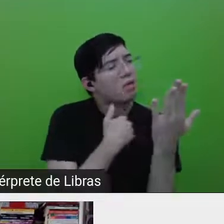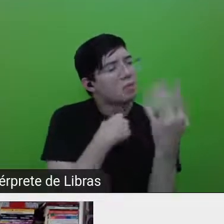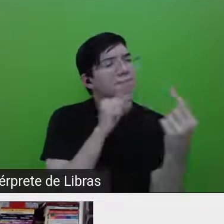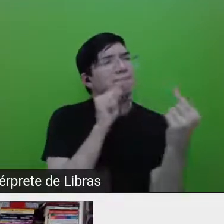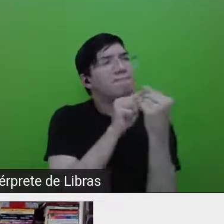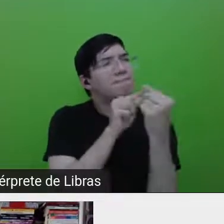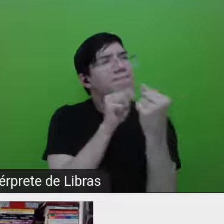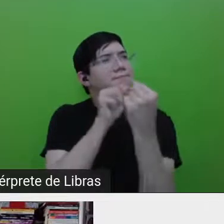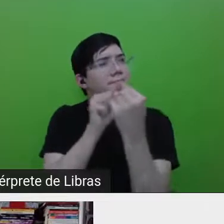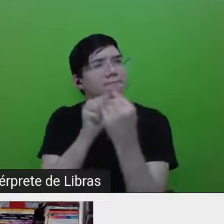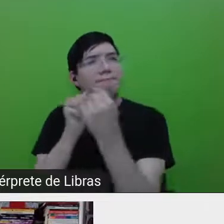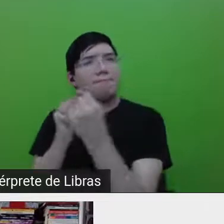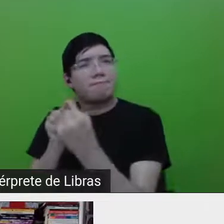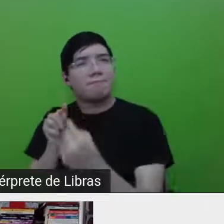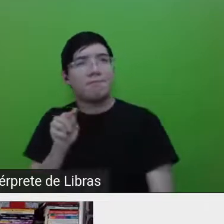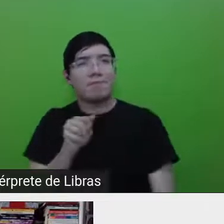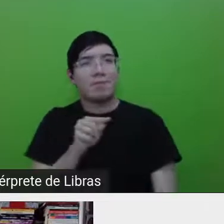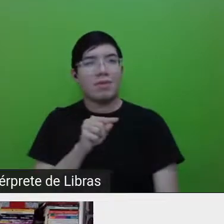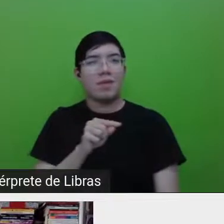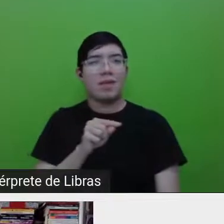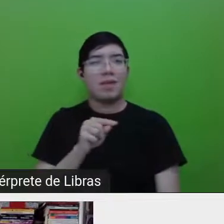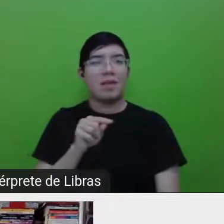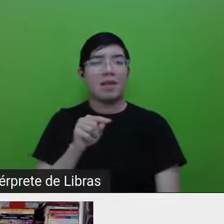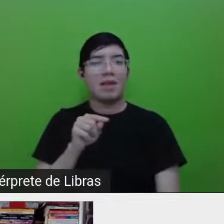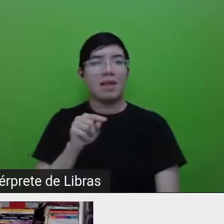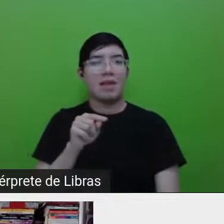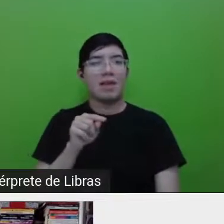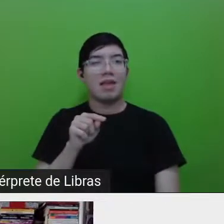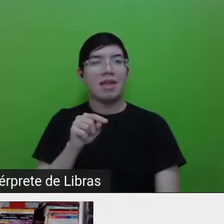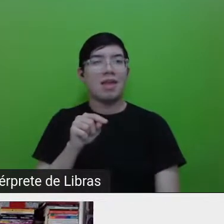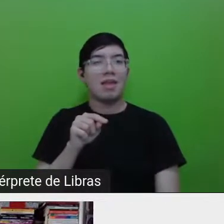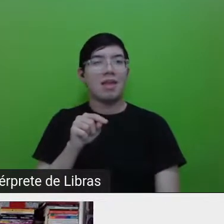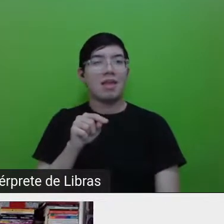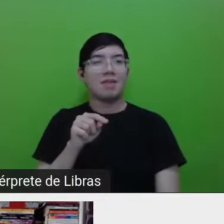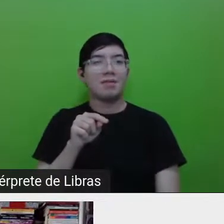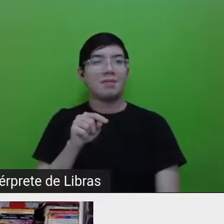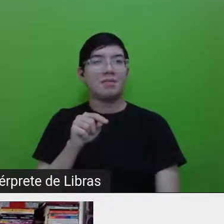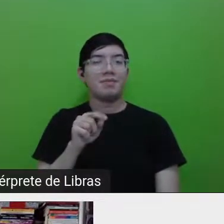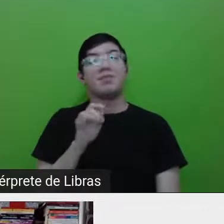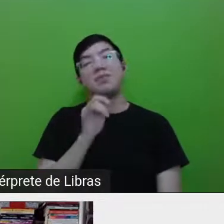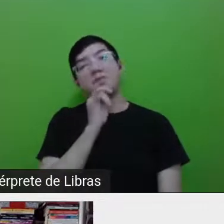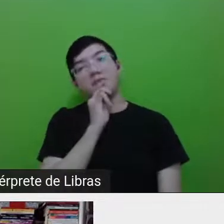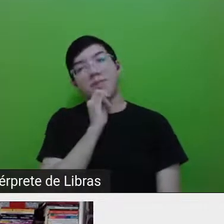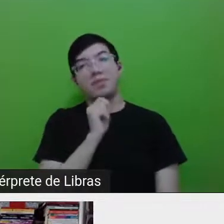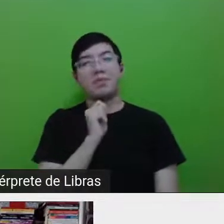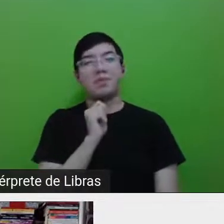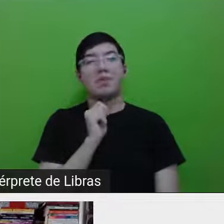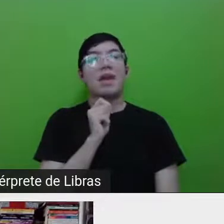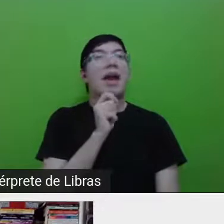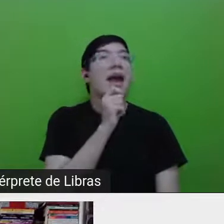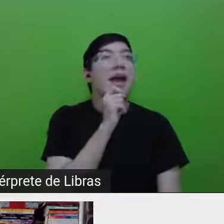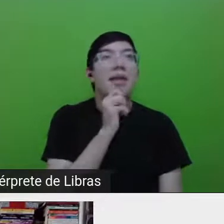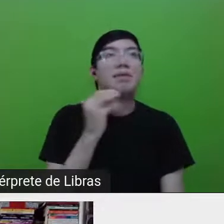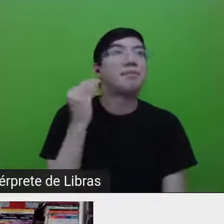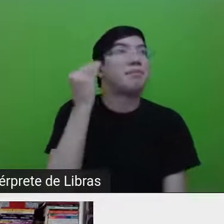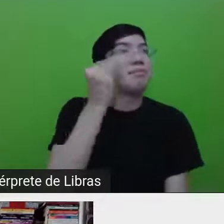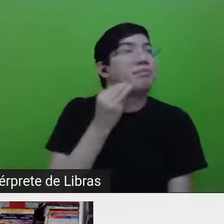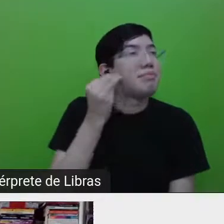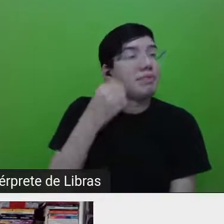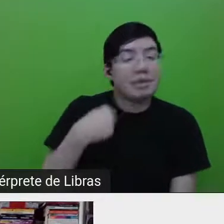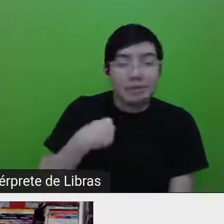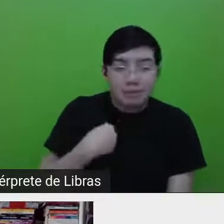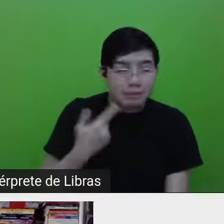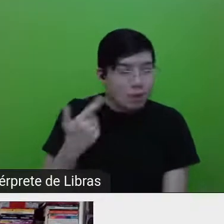Começando a entrar... que não viveu, mas, assim, só em você ler, você morre de medo de que aquilo aconteça.